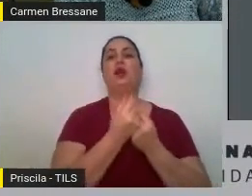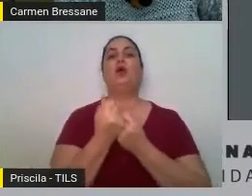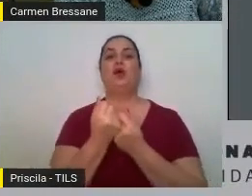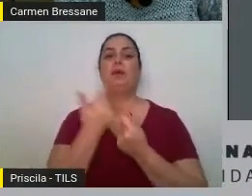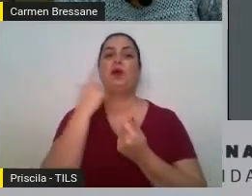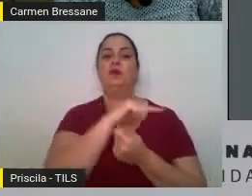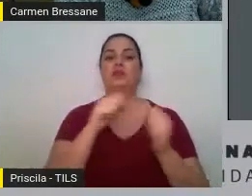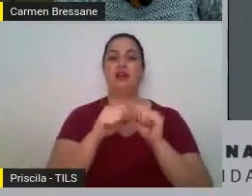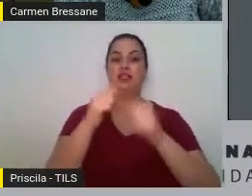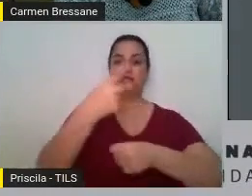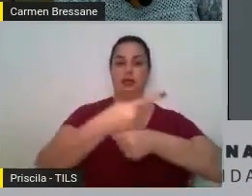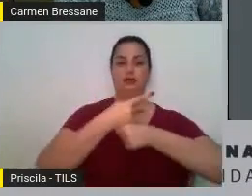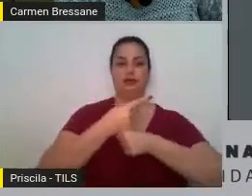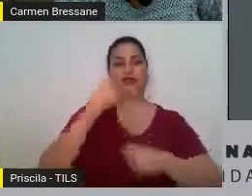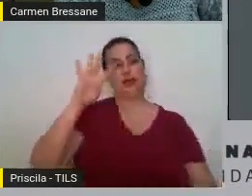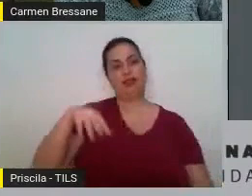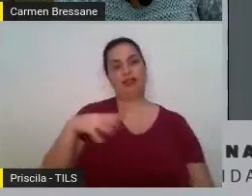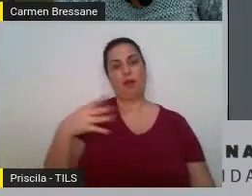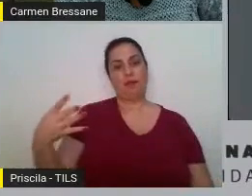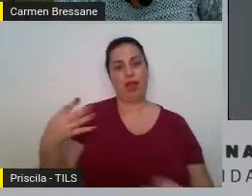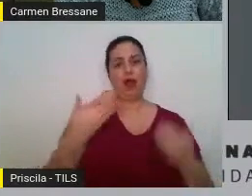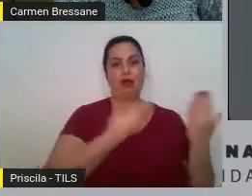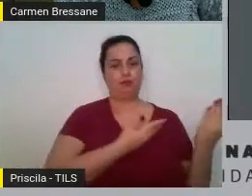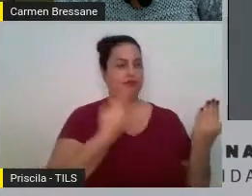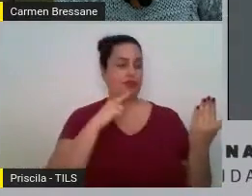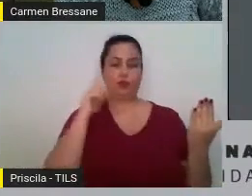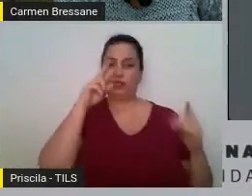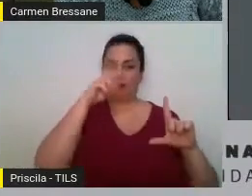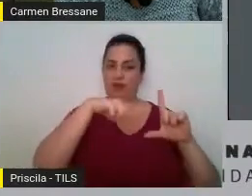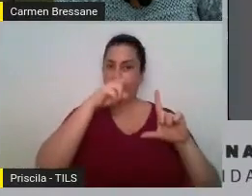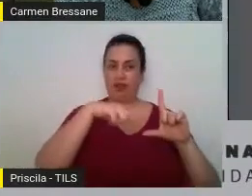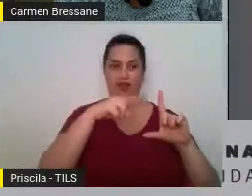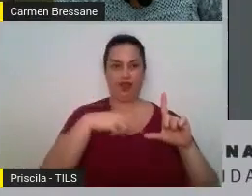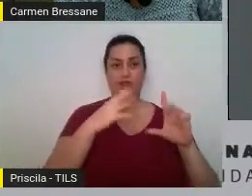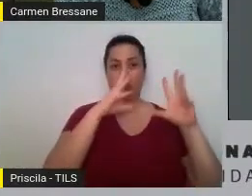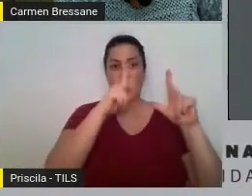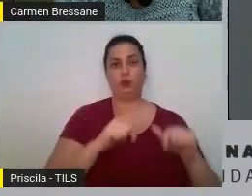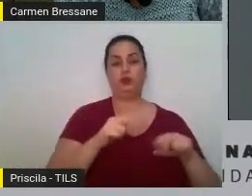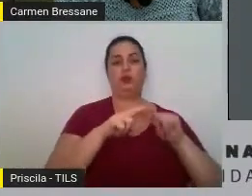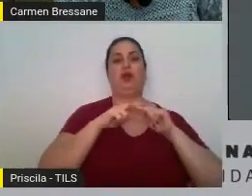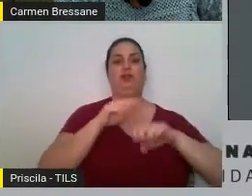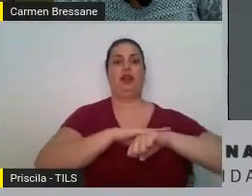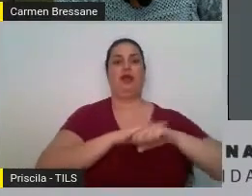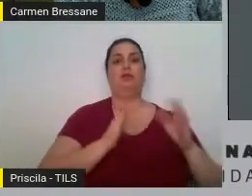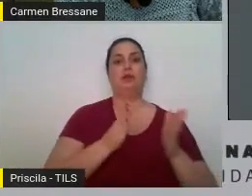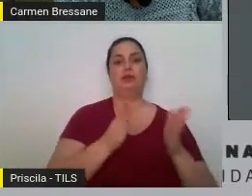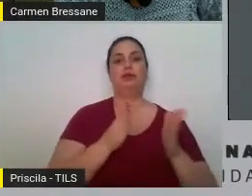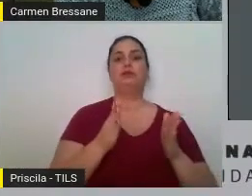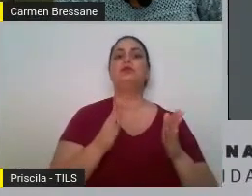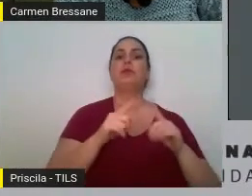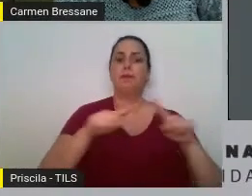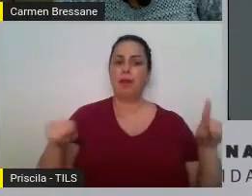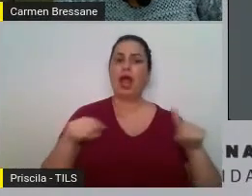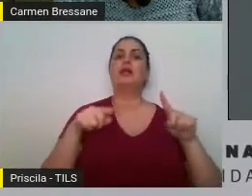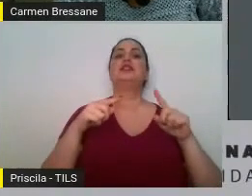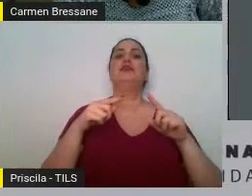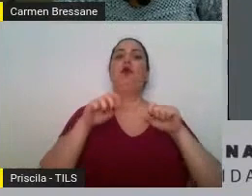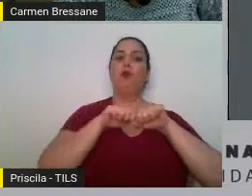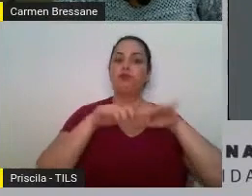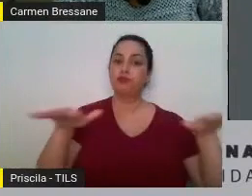vai dar para eu ler os números por causa do tempo tem todos os dados vai ficar disponível para vocês depois.